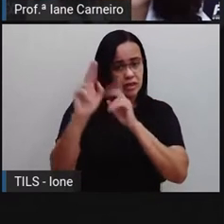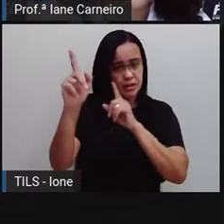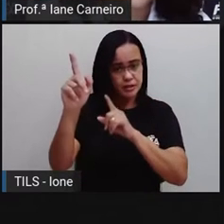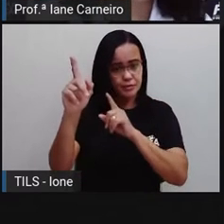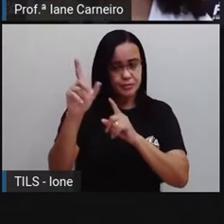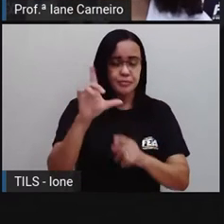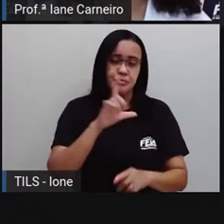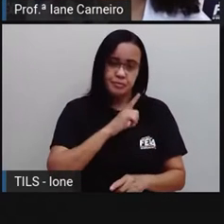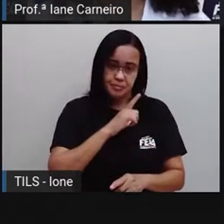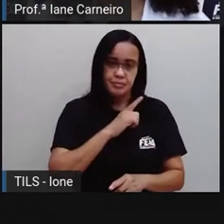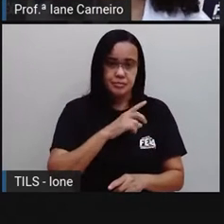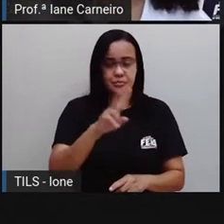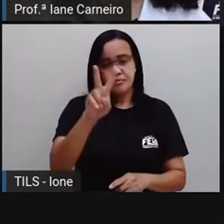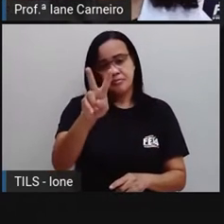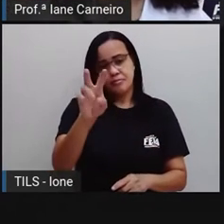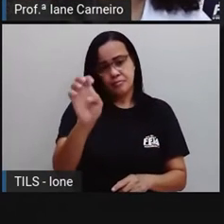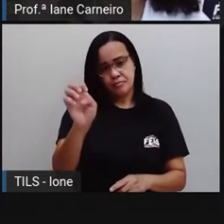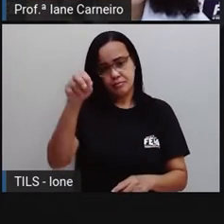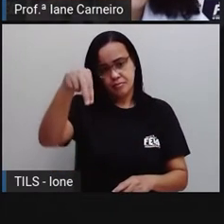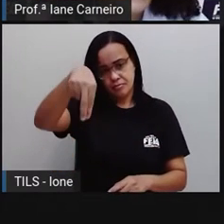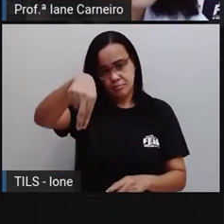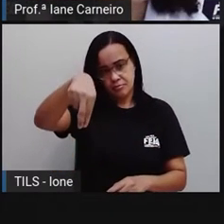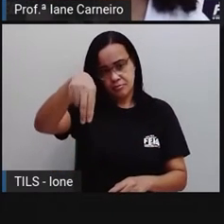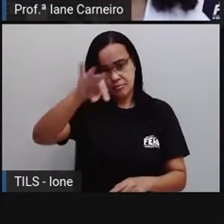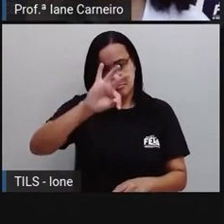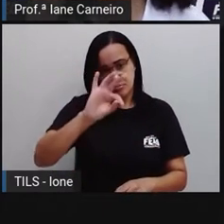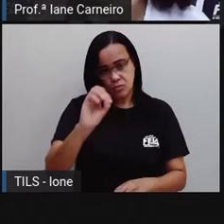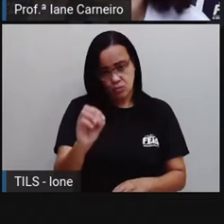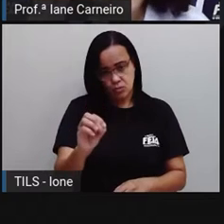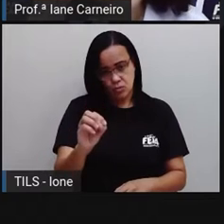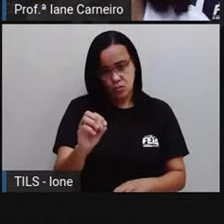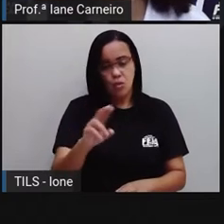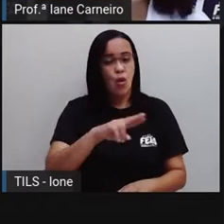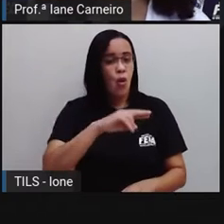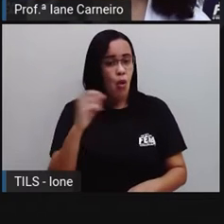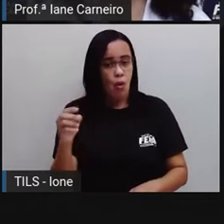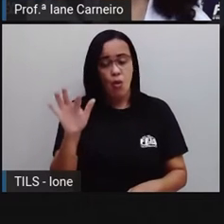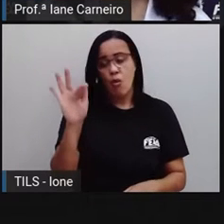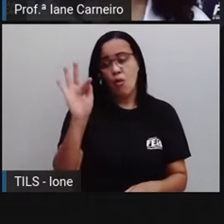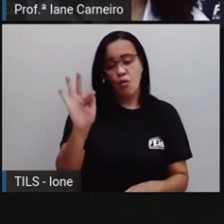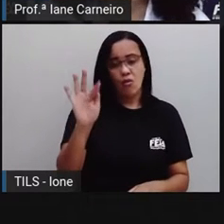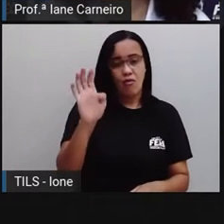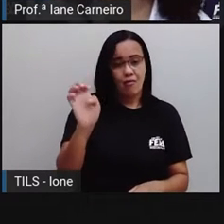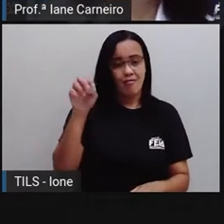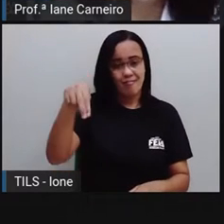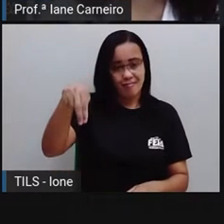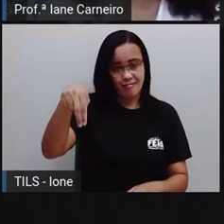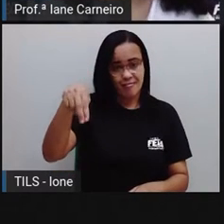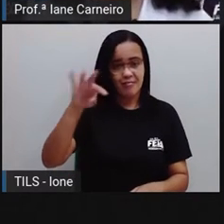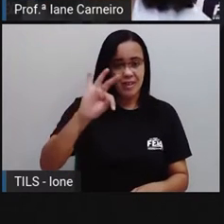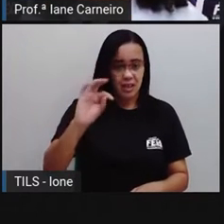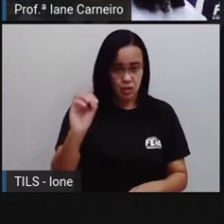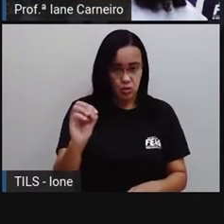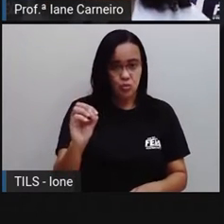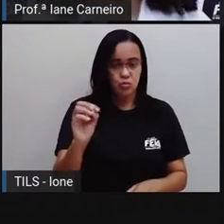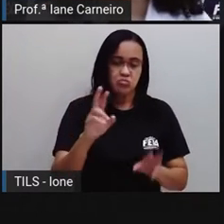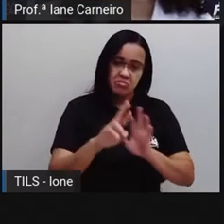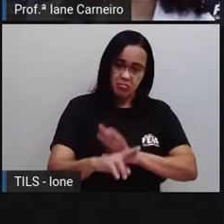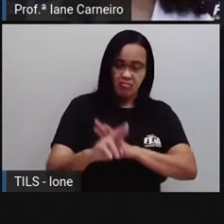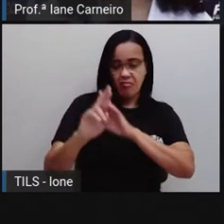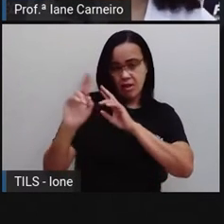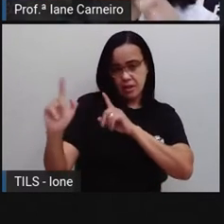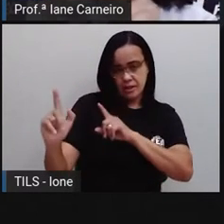Fento, diferente de Vento. Então cada som, vocês têm que lembrar disso. Cada